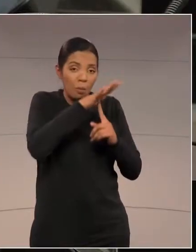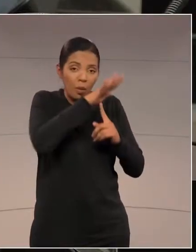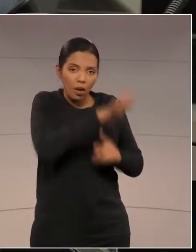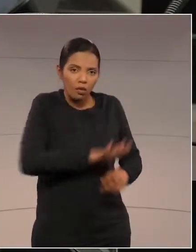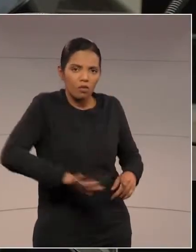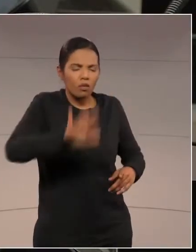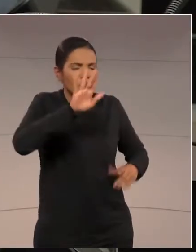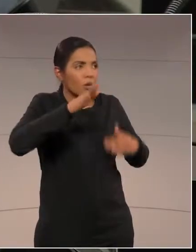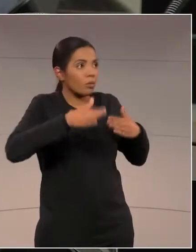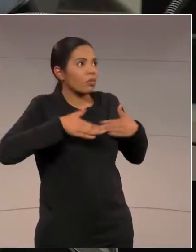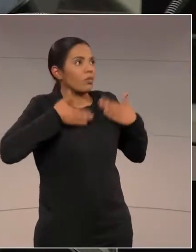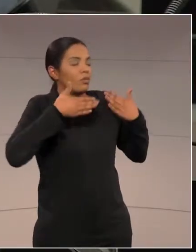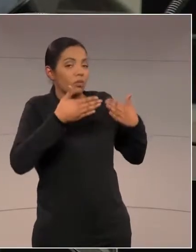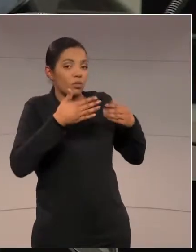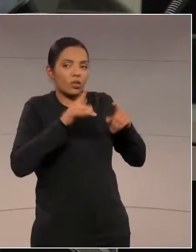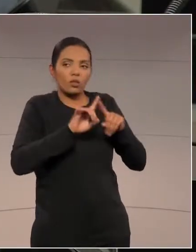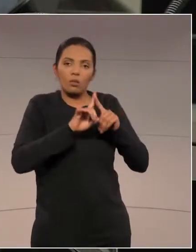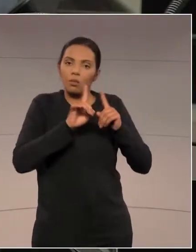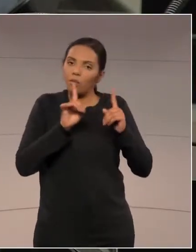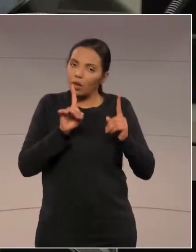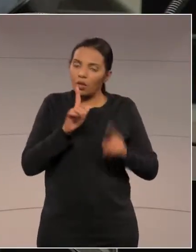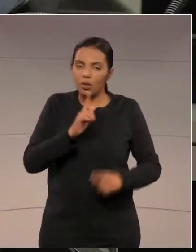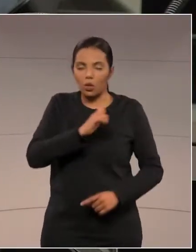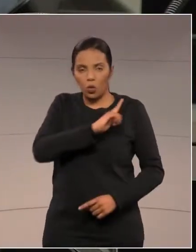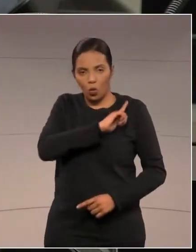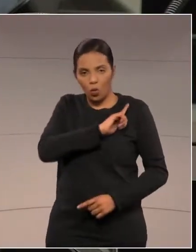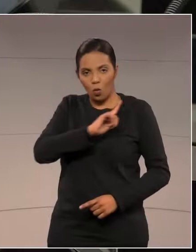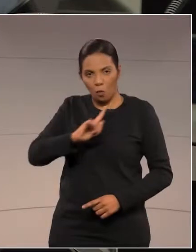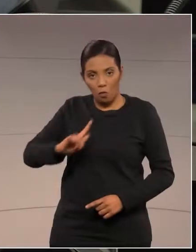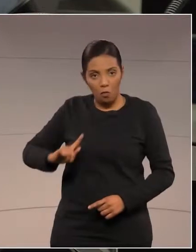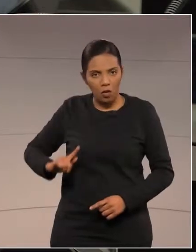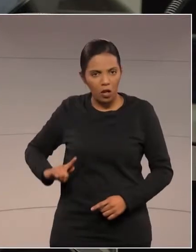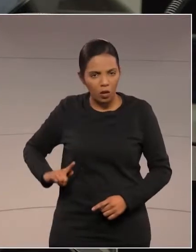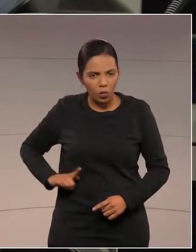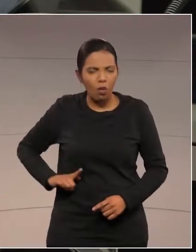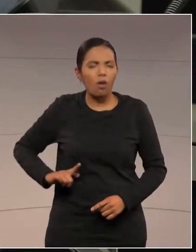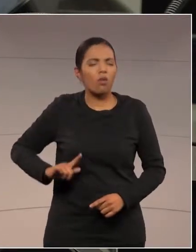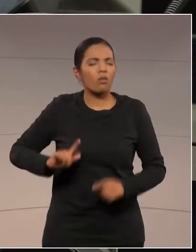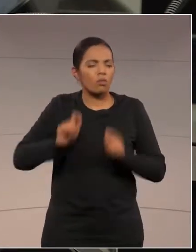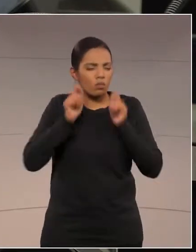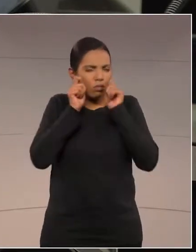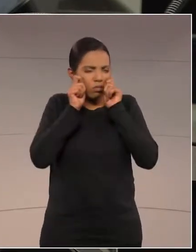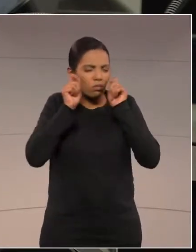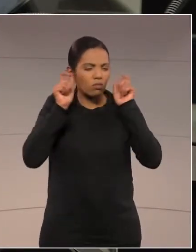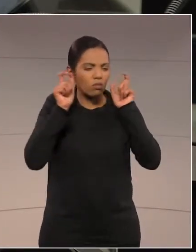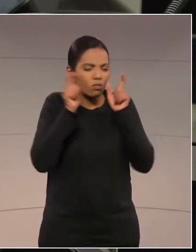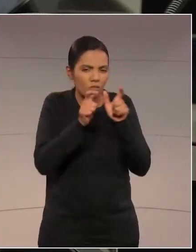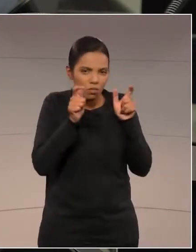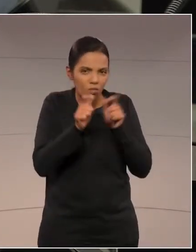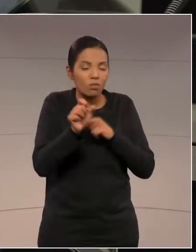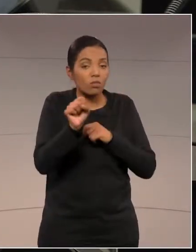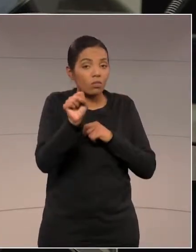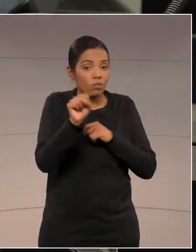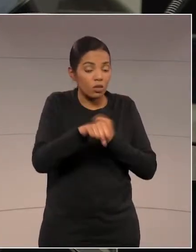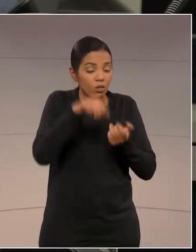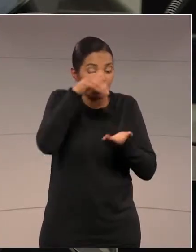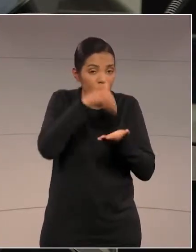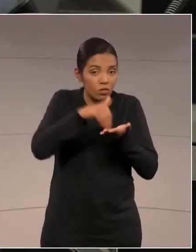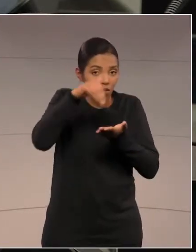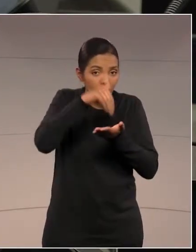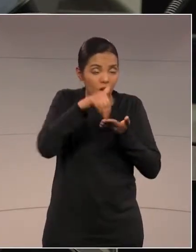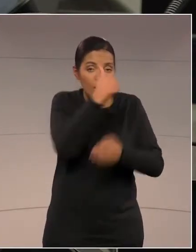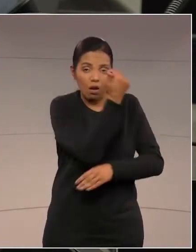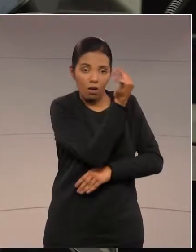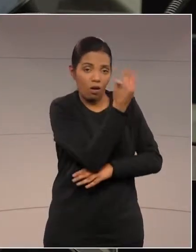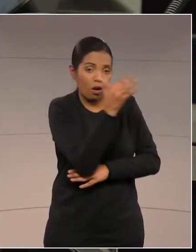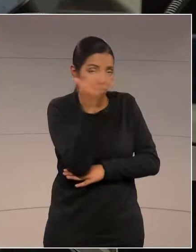Mas o governador Ratinho está muito atento, juntamente com a sua Secretaria do Meio